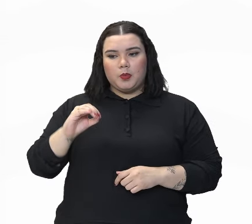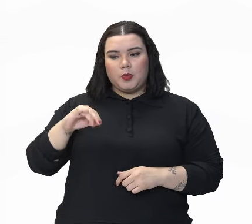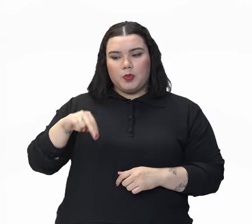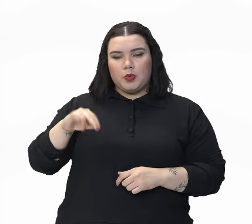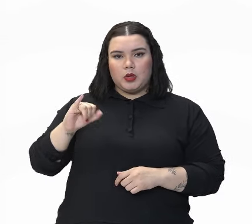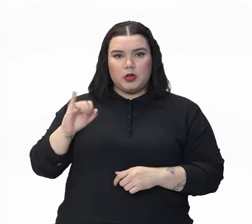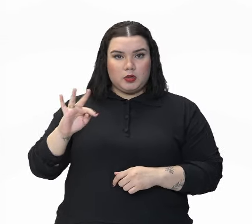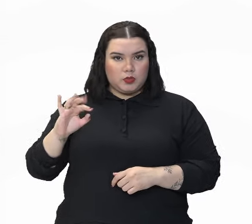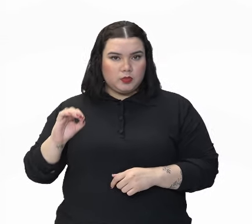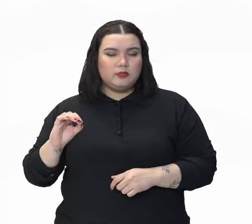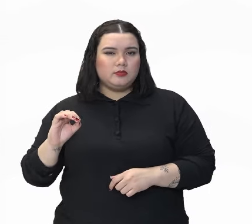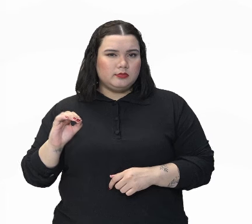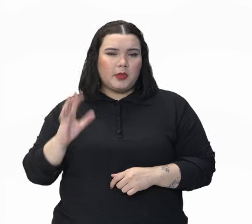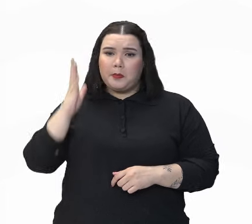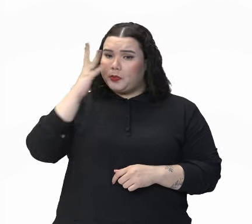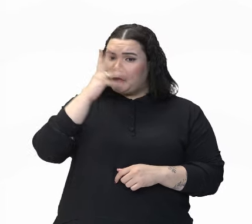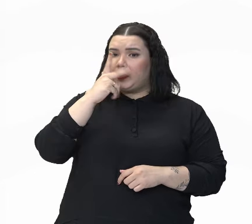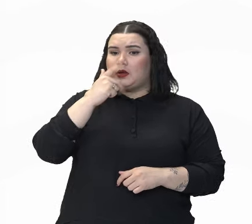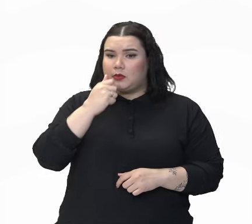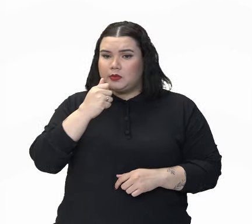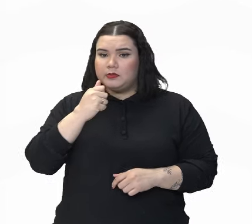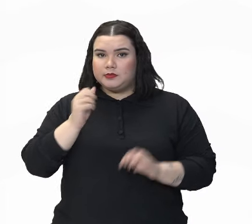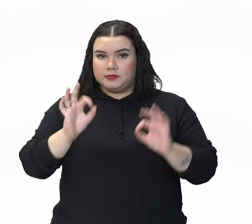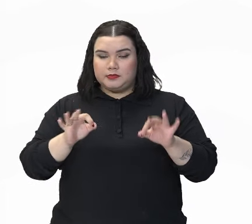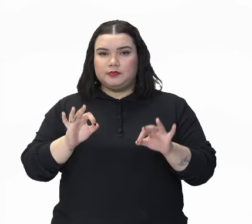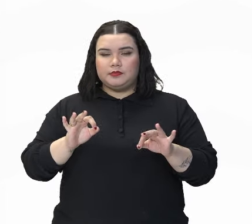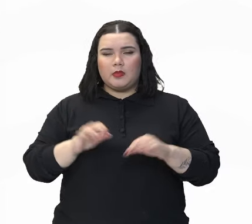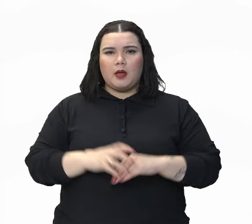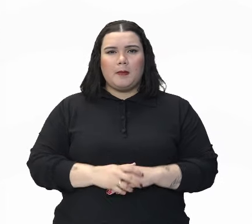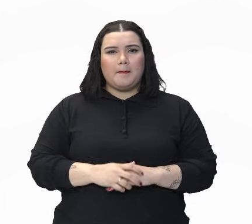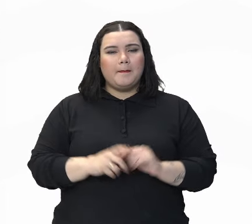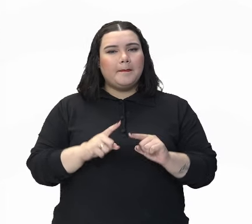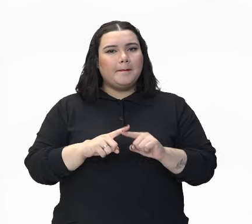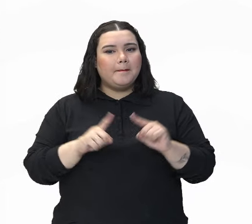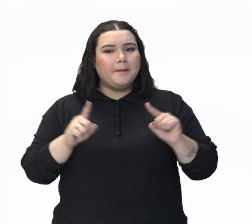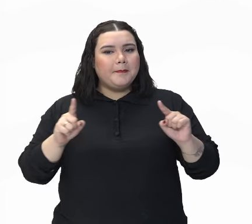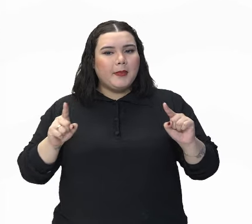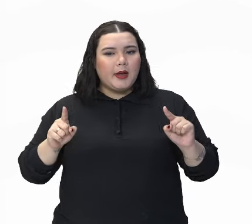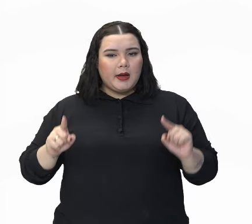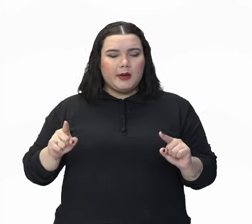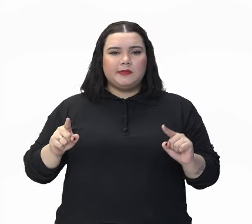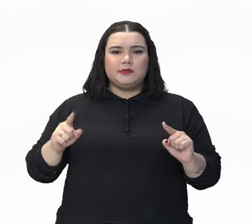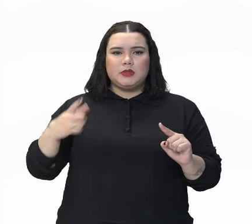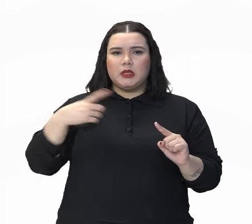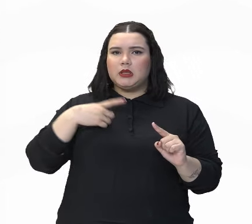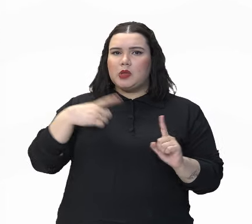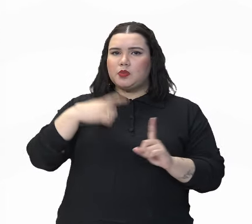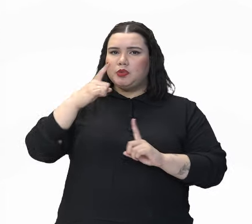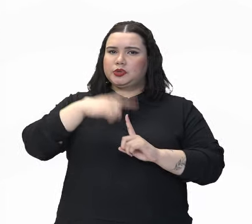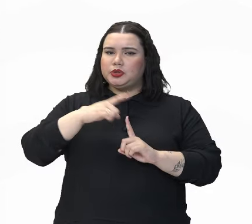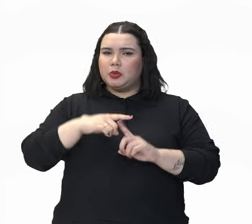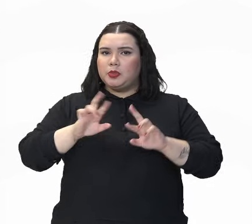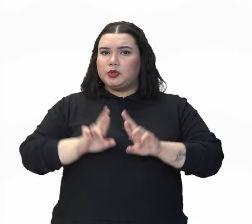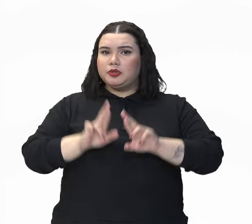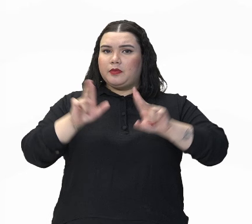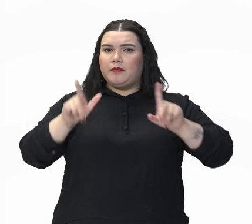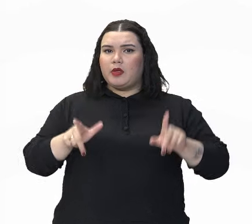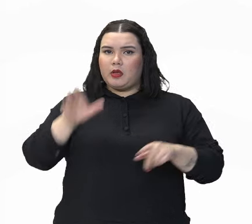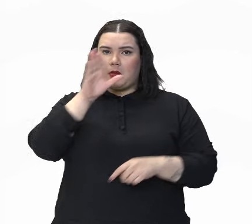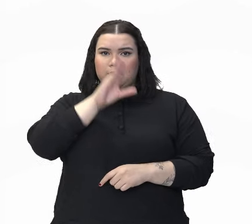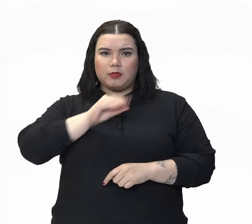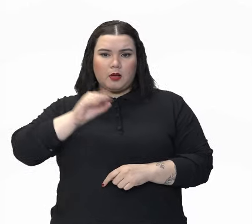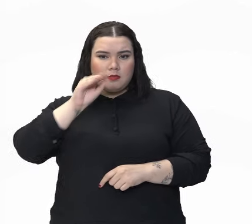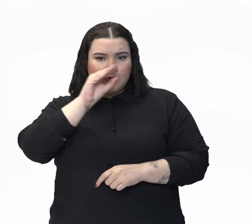bonito. Mas será que eu tenho intenções diferentes para falar nesse muito